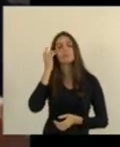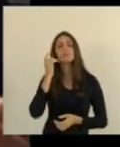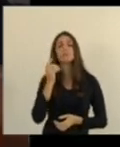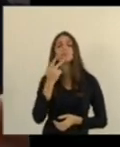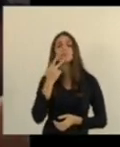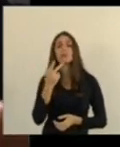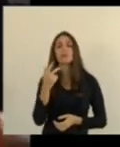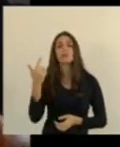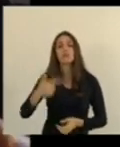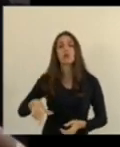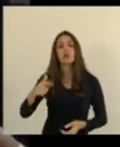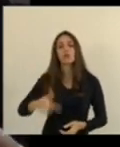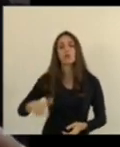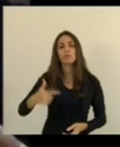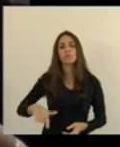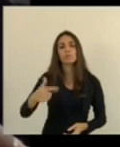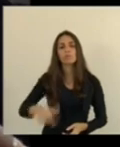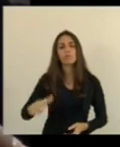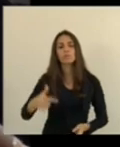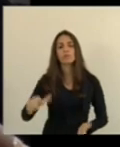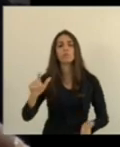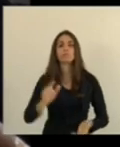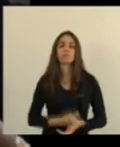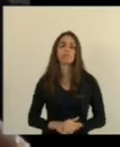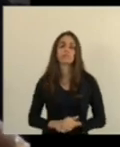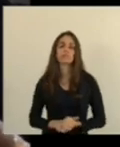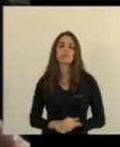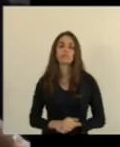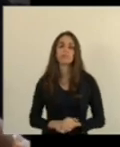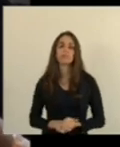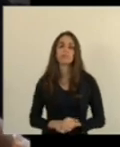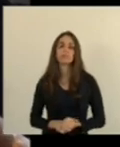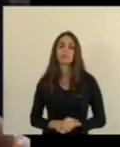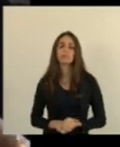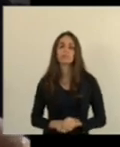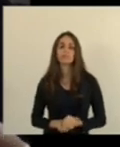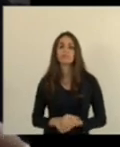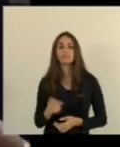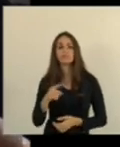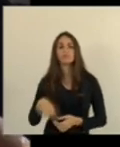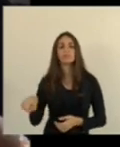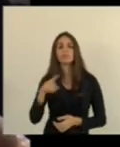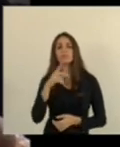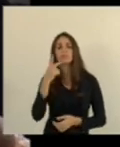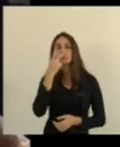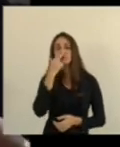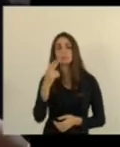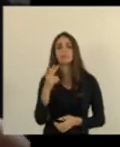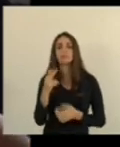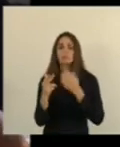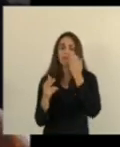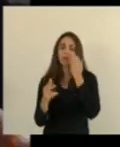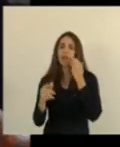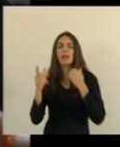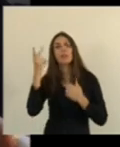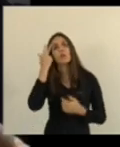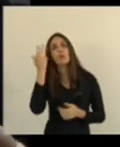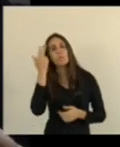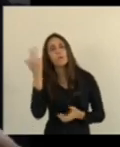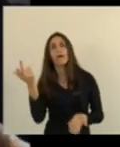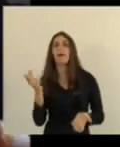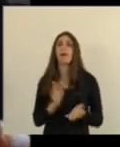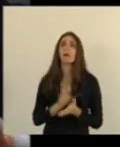ladainha criada pela elite de que a exploração é assim mesmo,